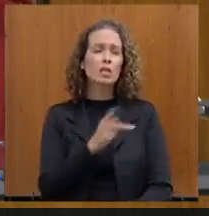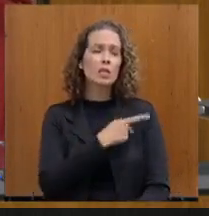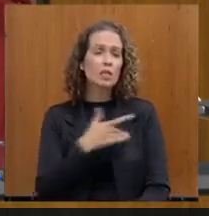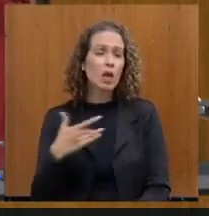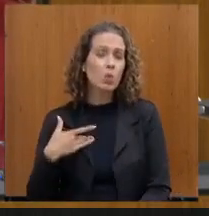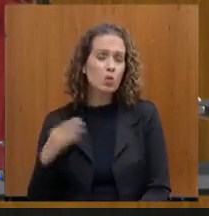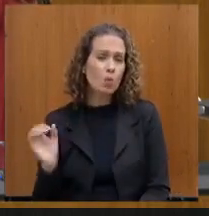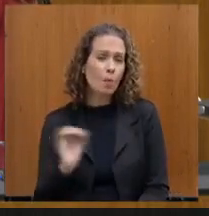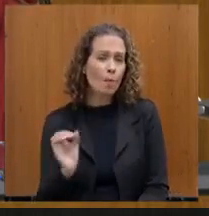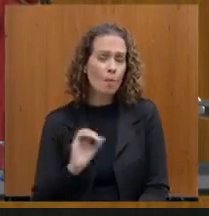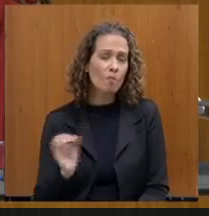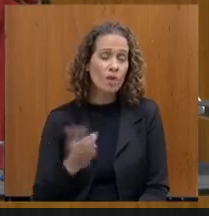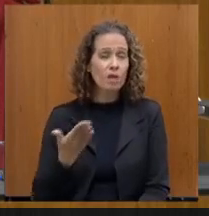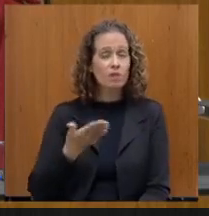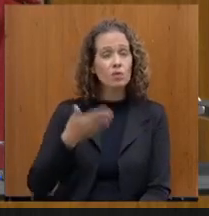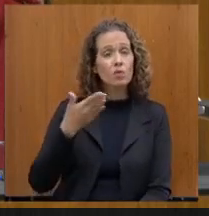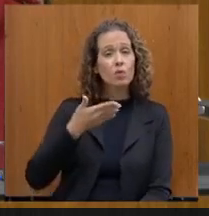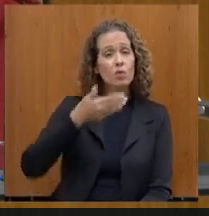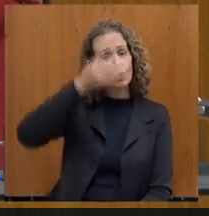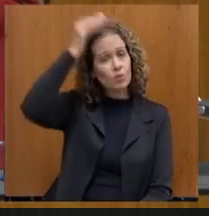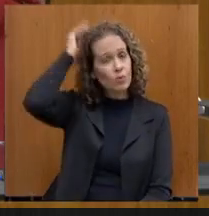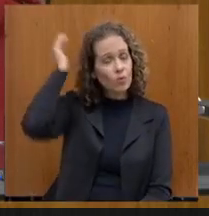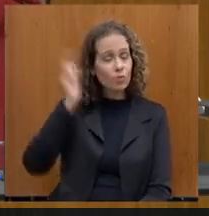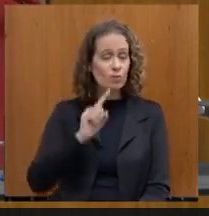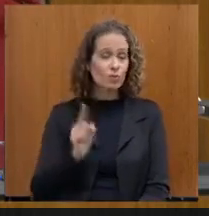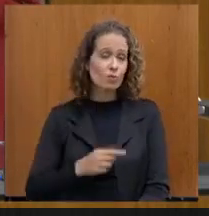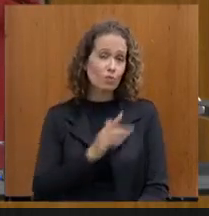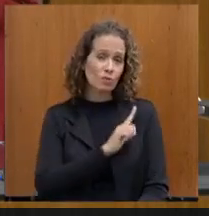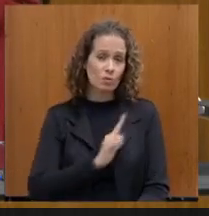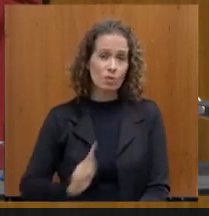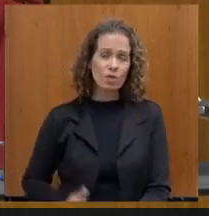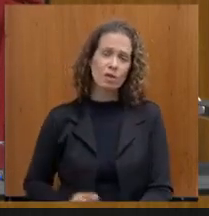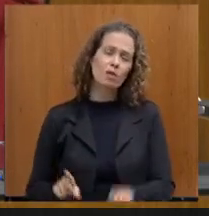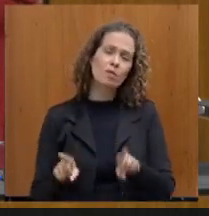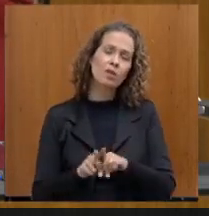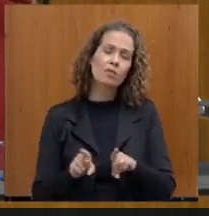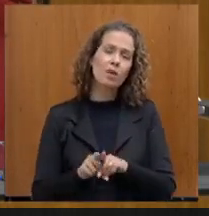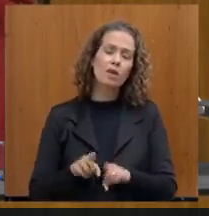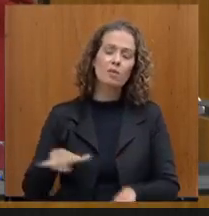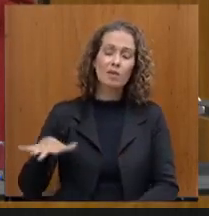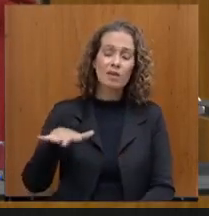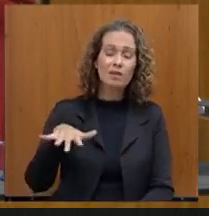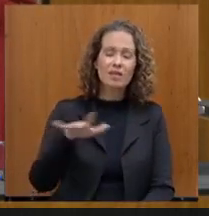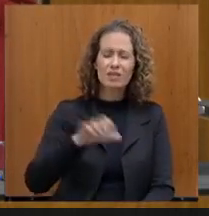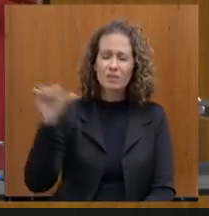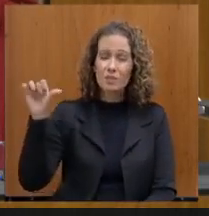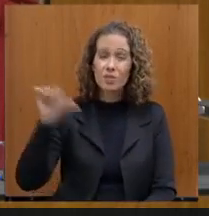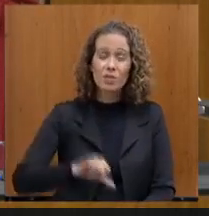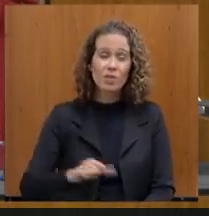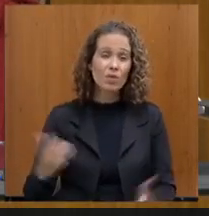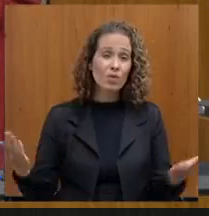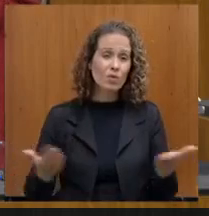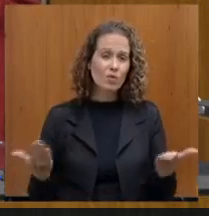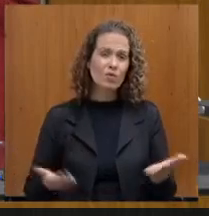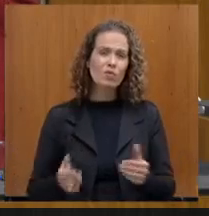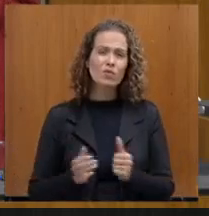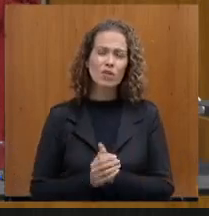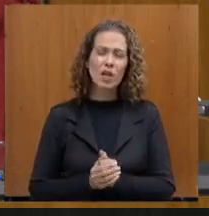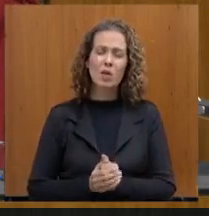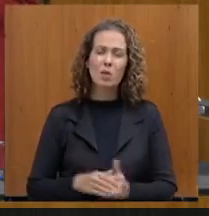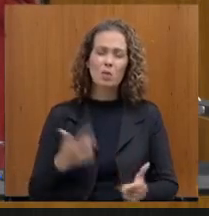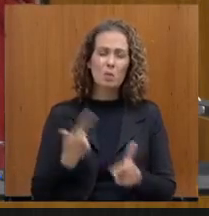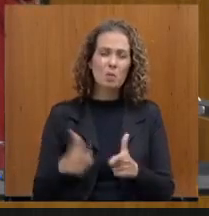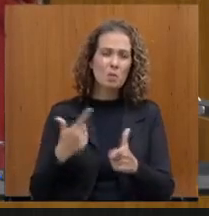governo Zema, recursos insuficientes para as áreas sociais, no pior momento que nós estamos vivendo, de uma crise econômica, sanitária,